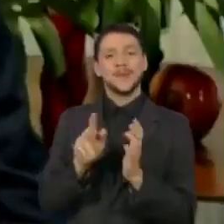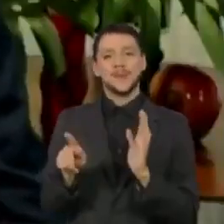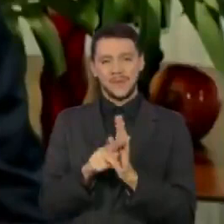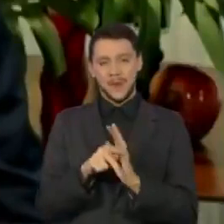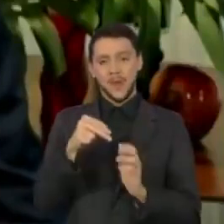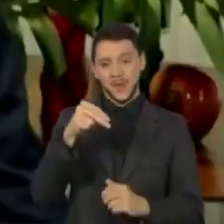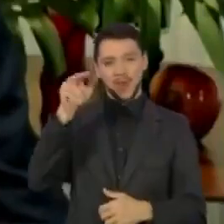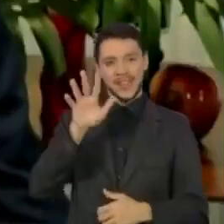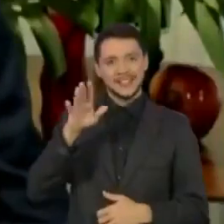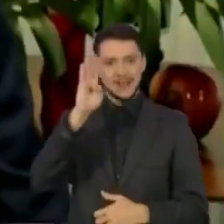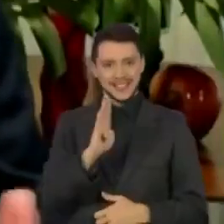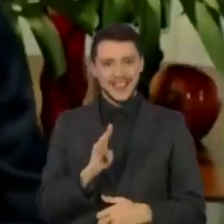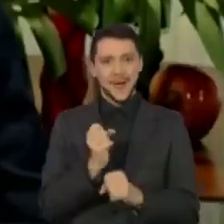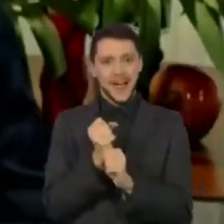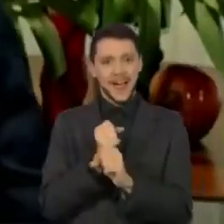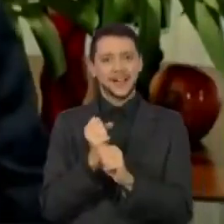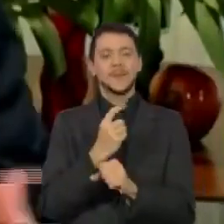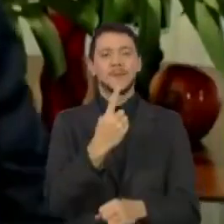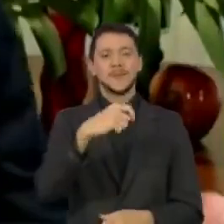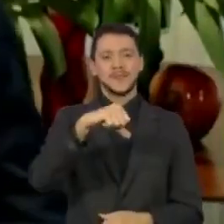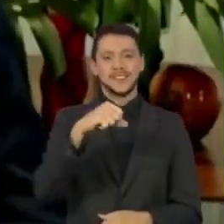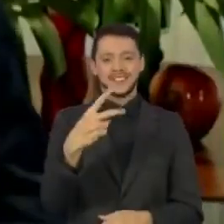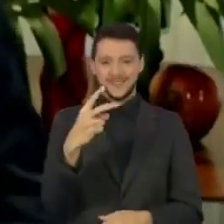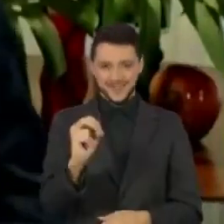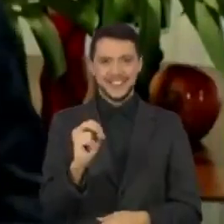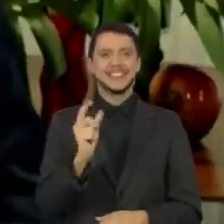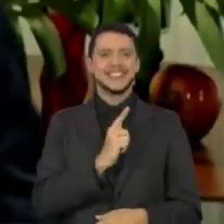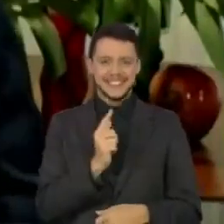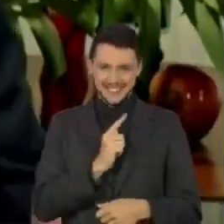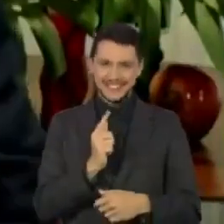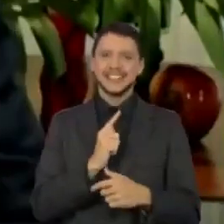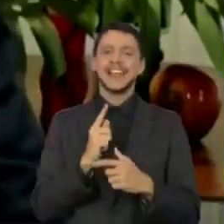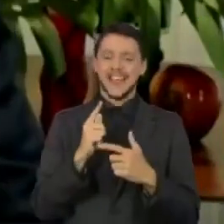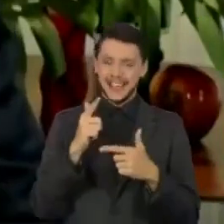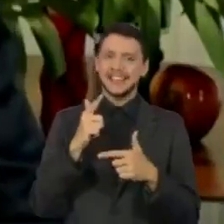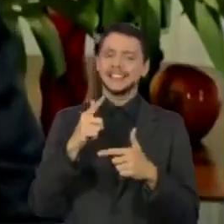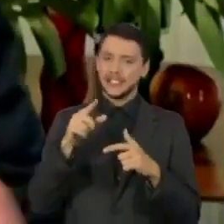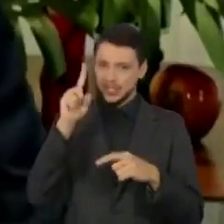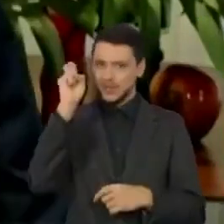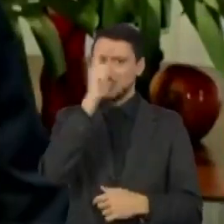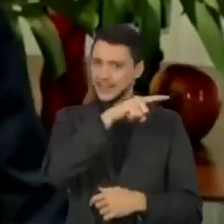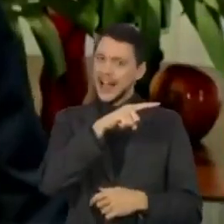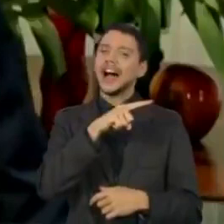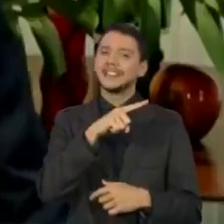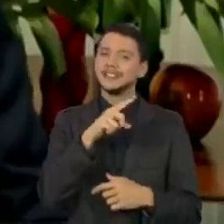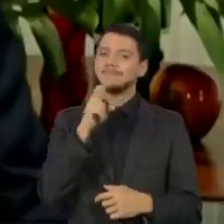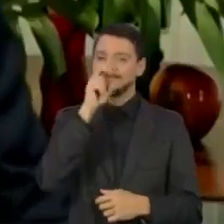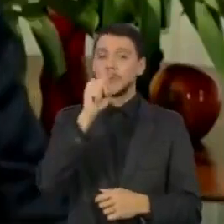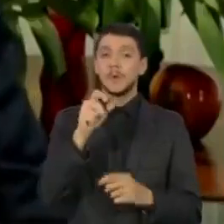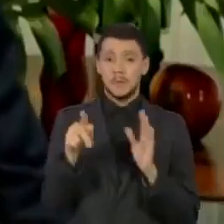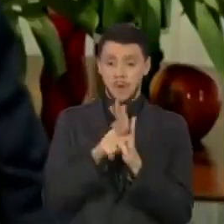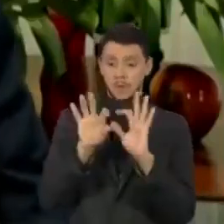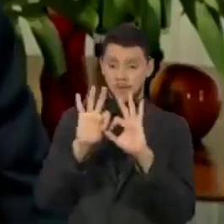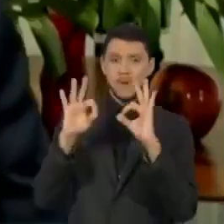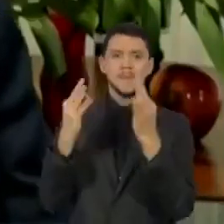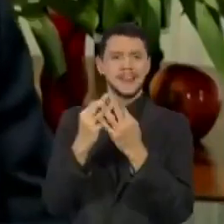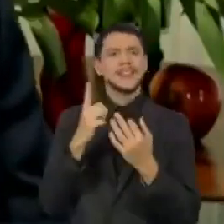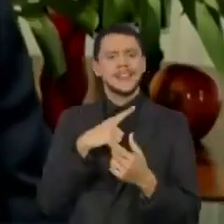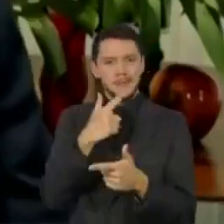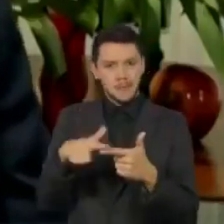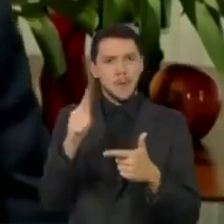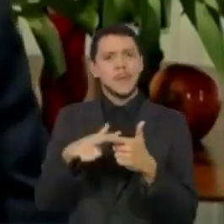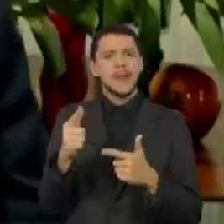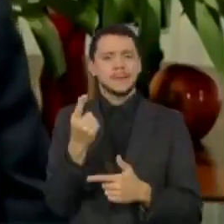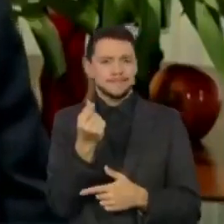1920. Portanto, em meio a uma penúria muito forte, a própria família dele foi atingida em cheio pela crise